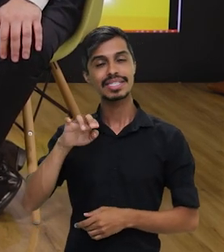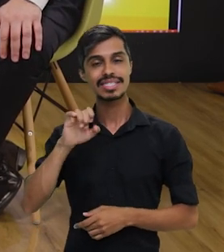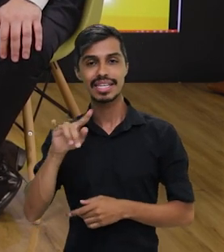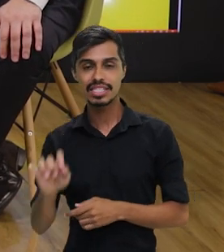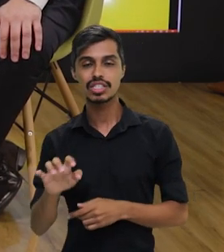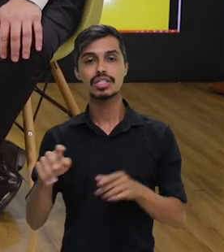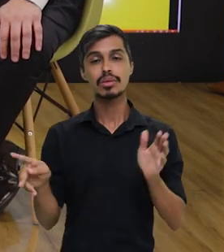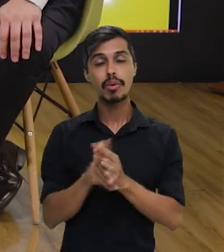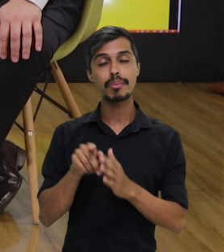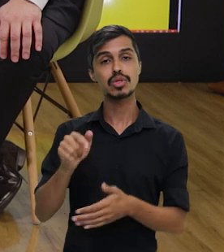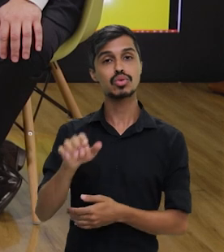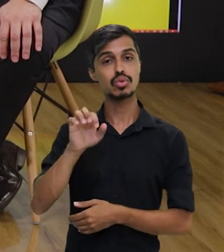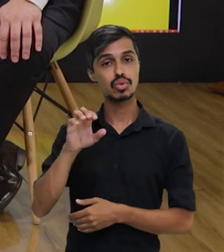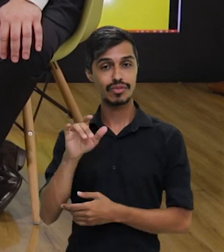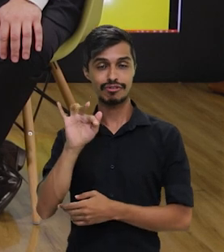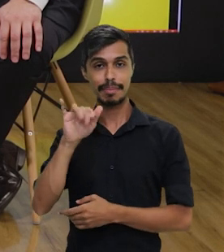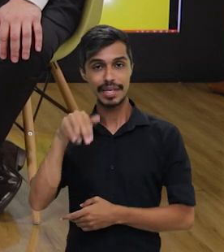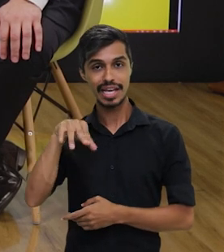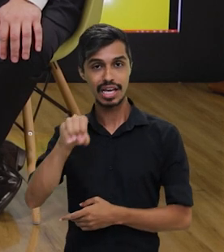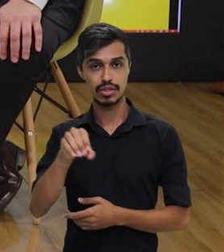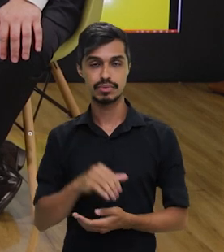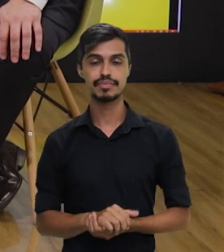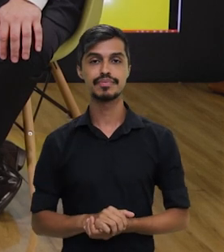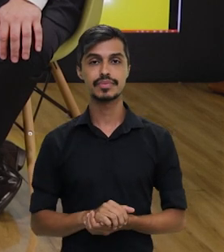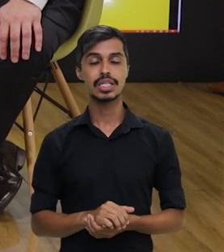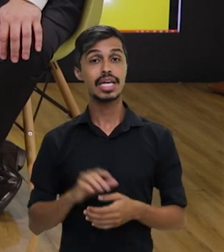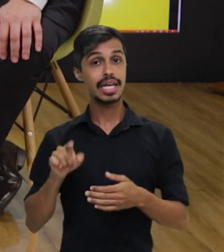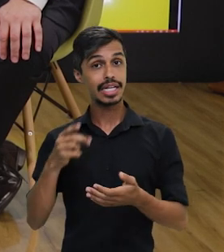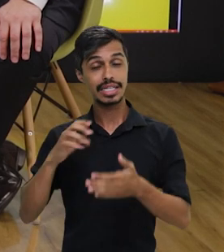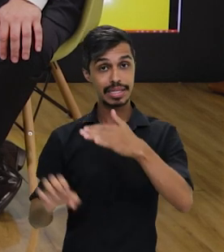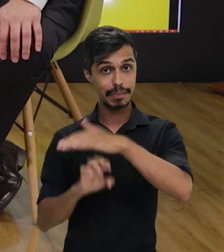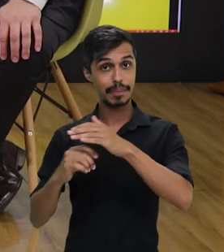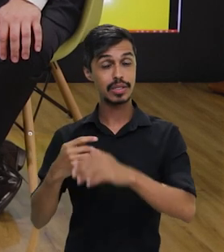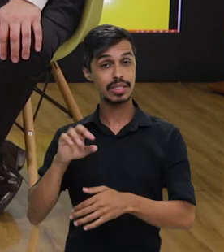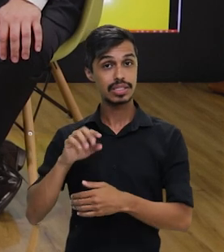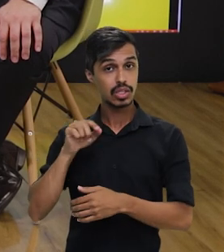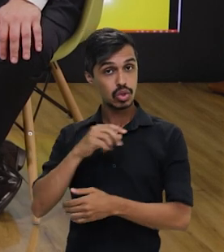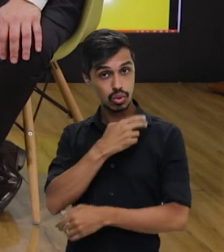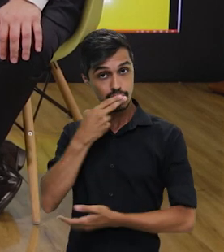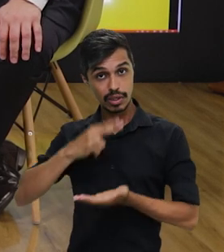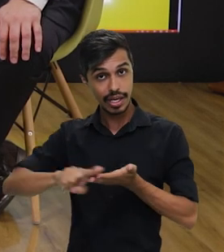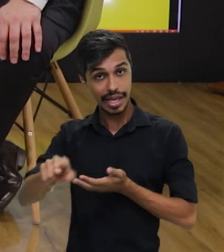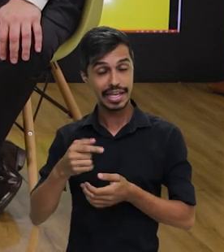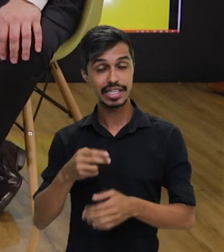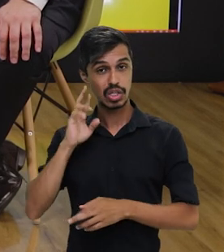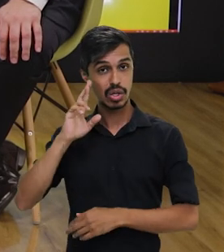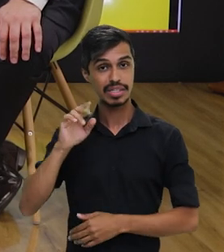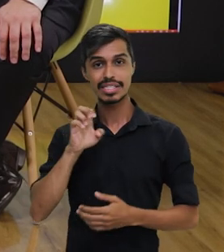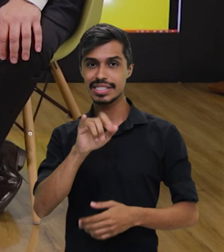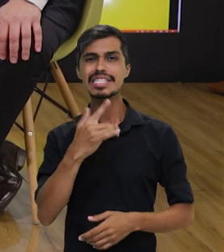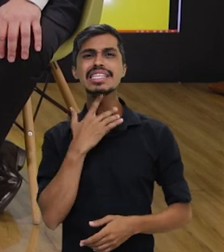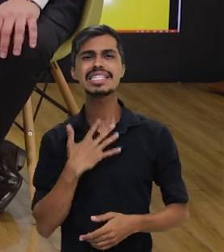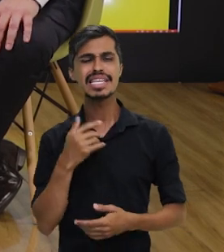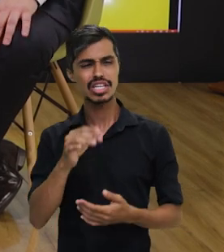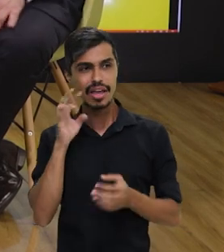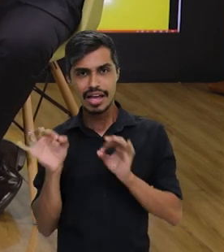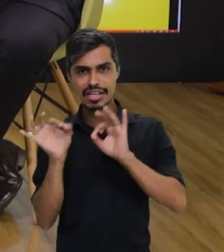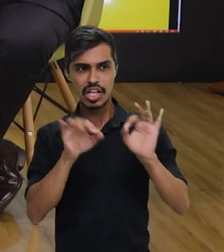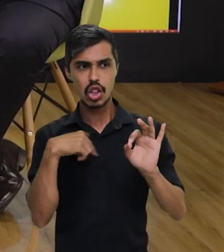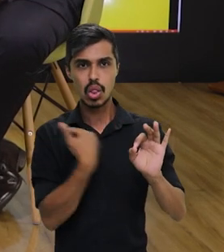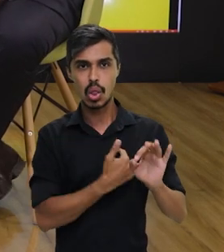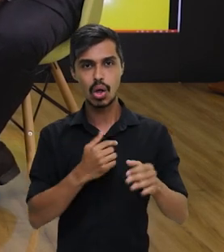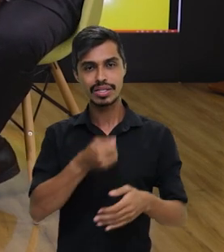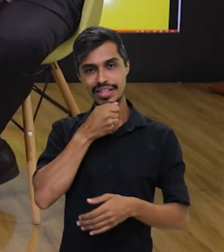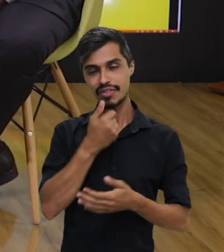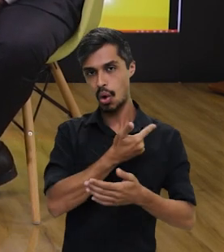Correios, Fabiano Silva dos Santos. Se você quiser rever essa entrevista ou as outras do Brasil em Pauta, siga as nossas redes